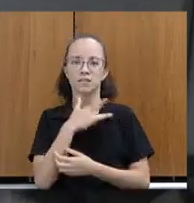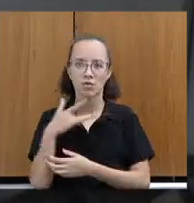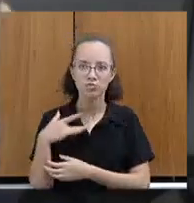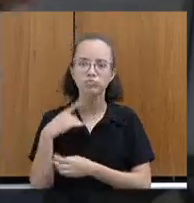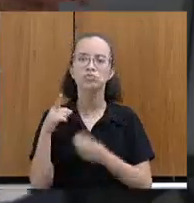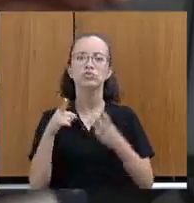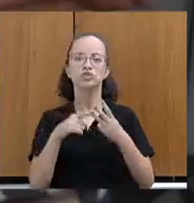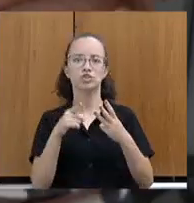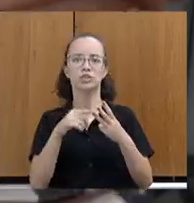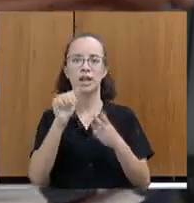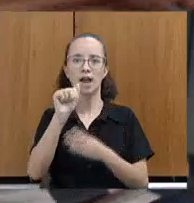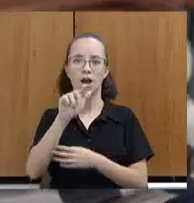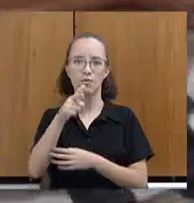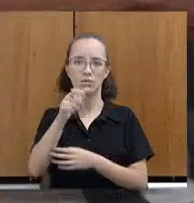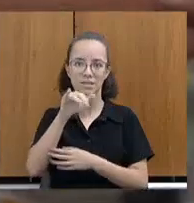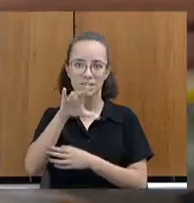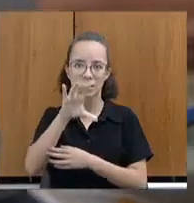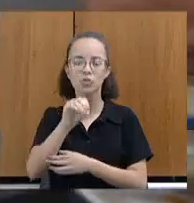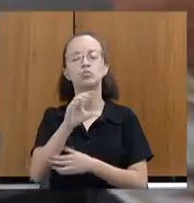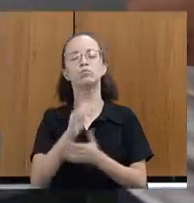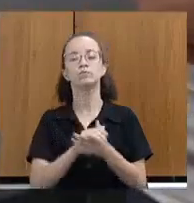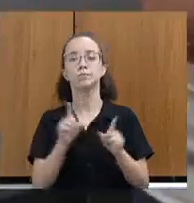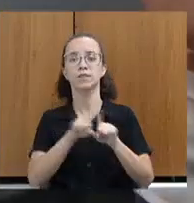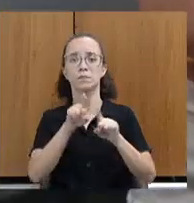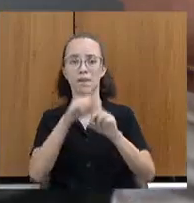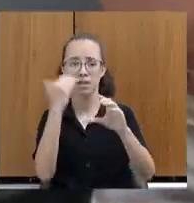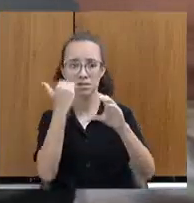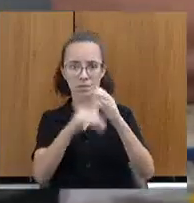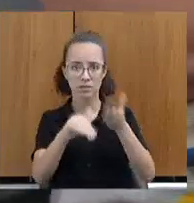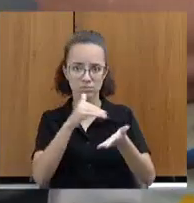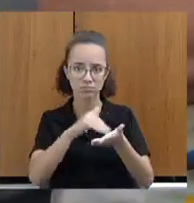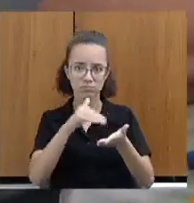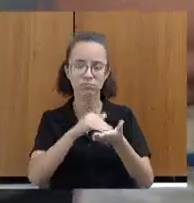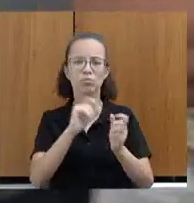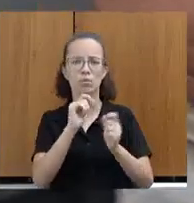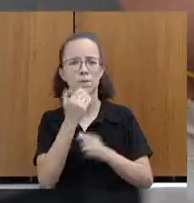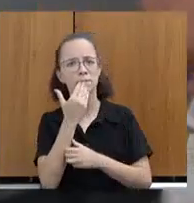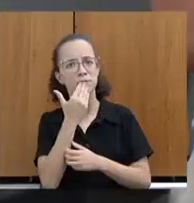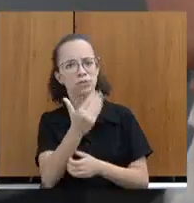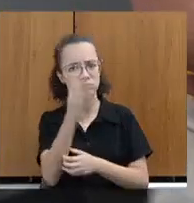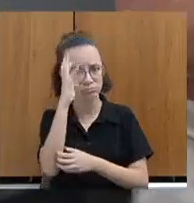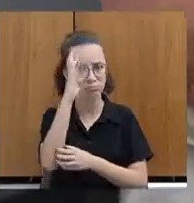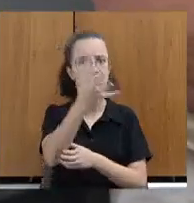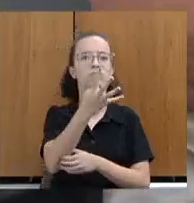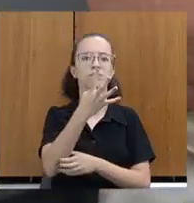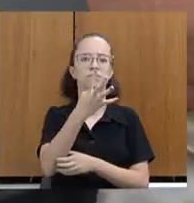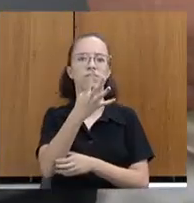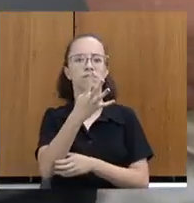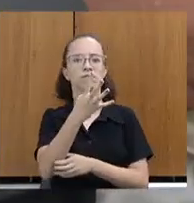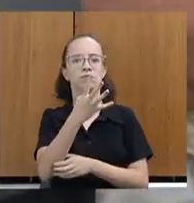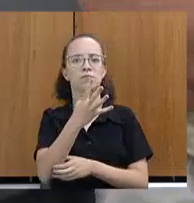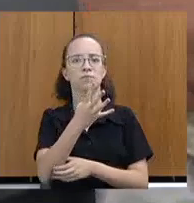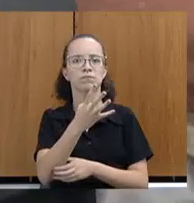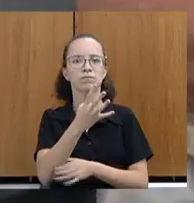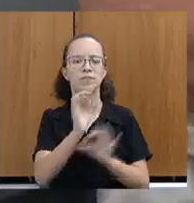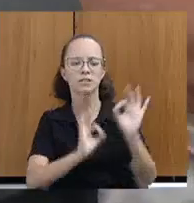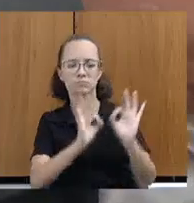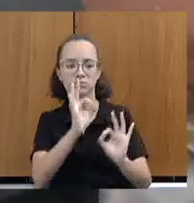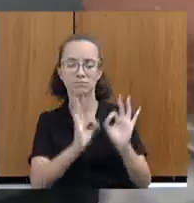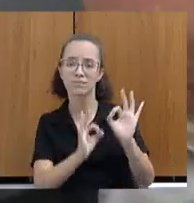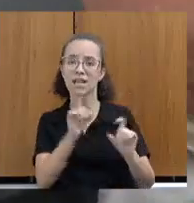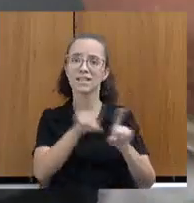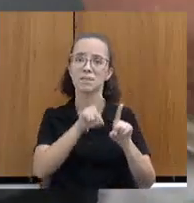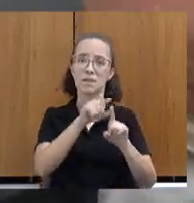auxílio, dentre outros. Seja encaminhada a C10 e pedir de providência para que seja elaborado e divulgado